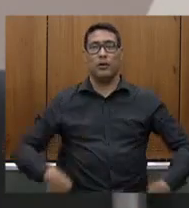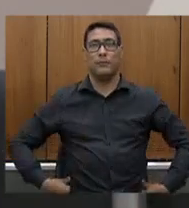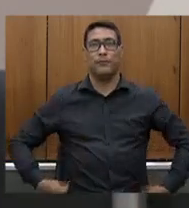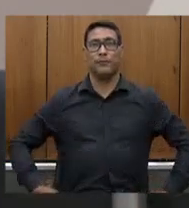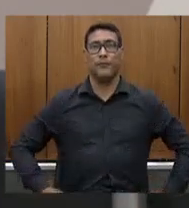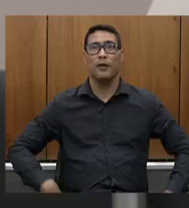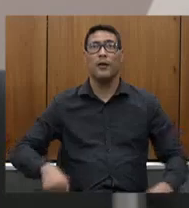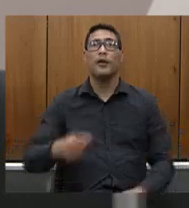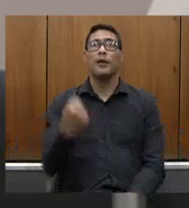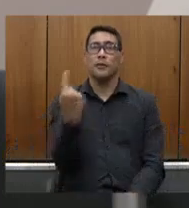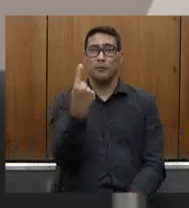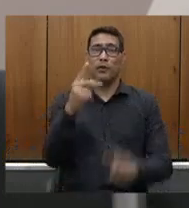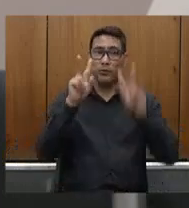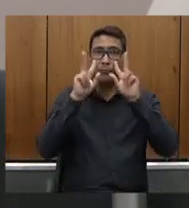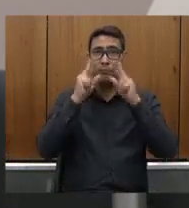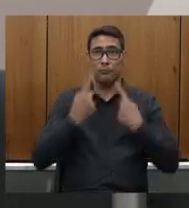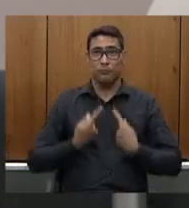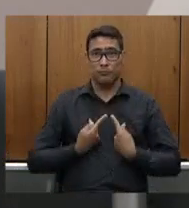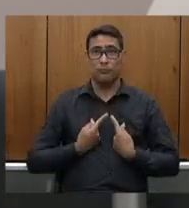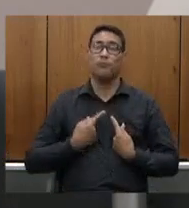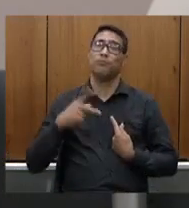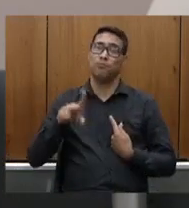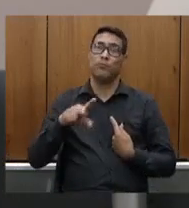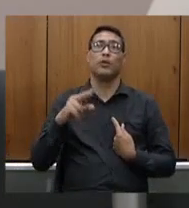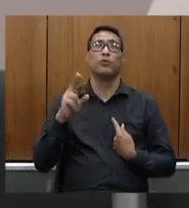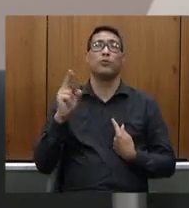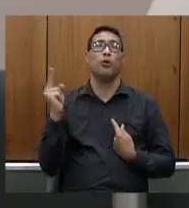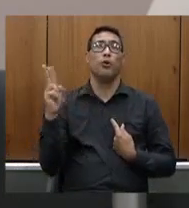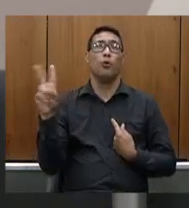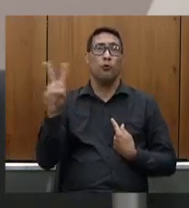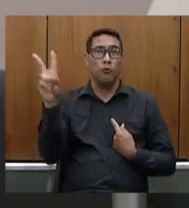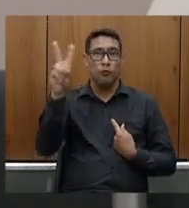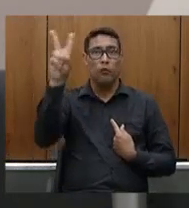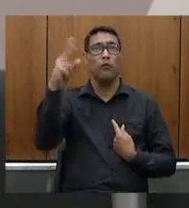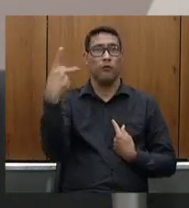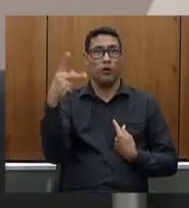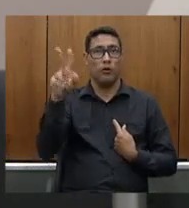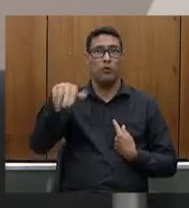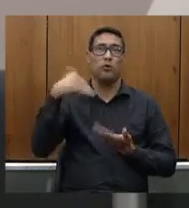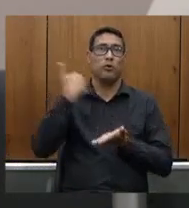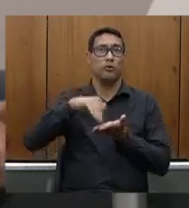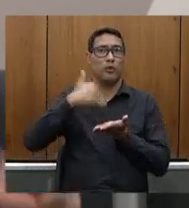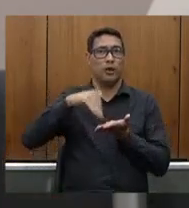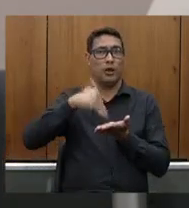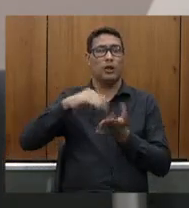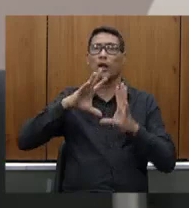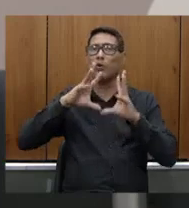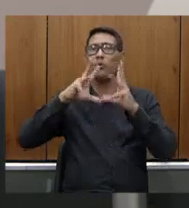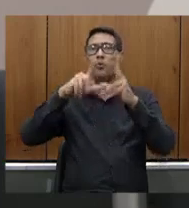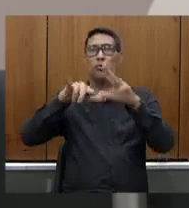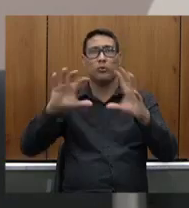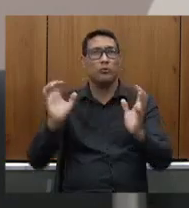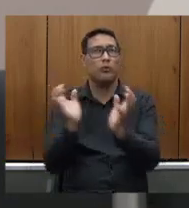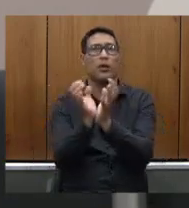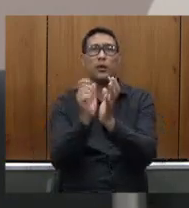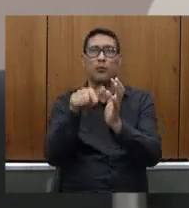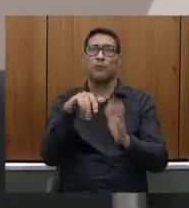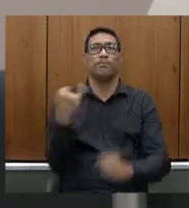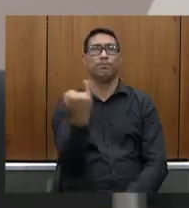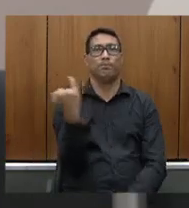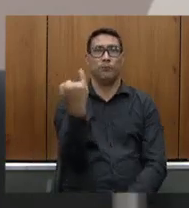reconheço o valor do secretário reconheço a mão do secretário com toda a sua equipe foi muito importante